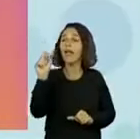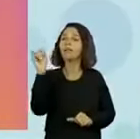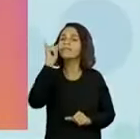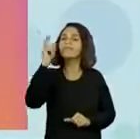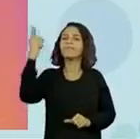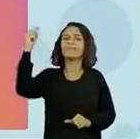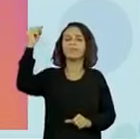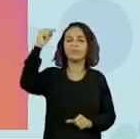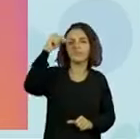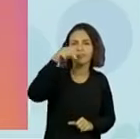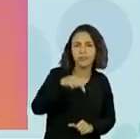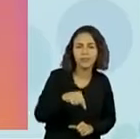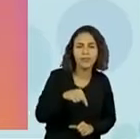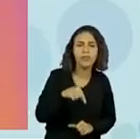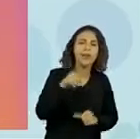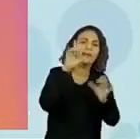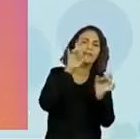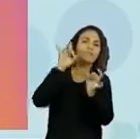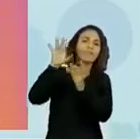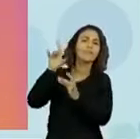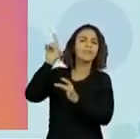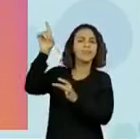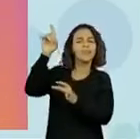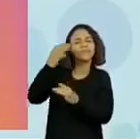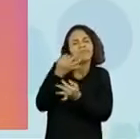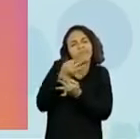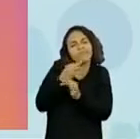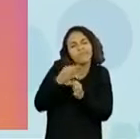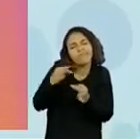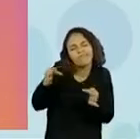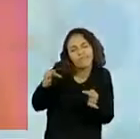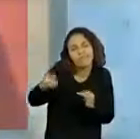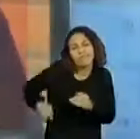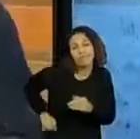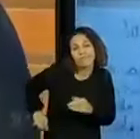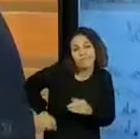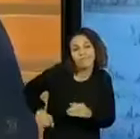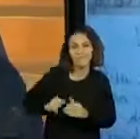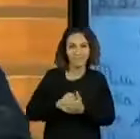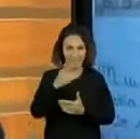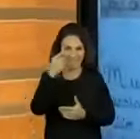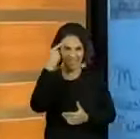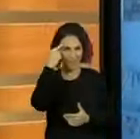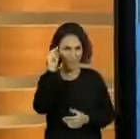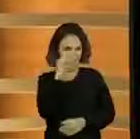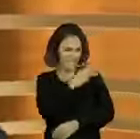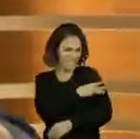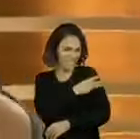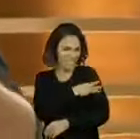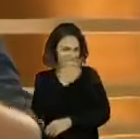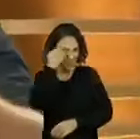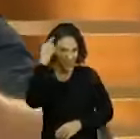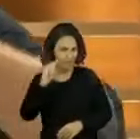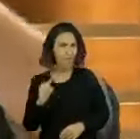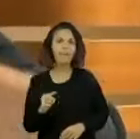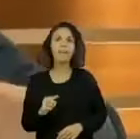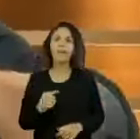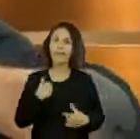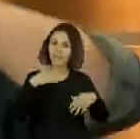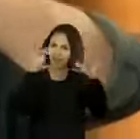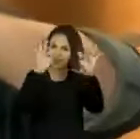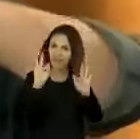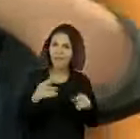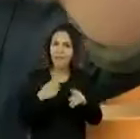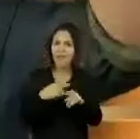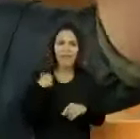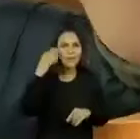família, deixando para trás toda a sua ferida. E ainda tem gente que fala que terceiro ano é pequenininho. Eu fico feliz porque eu tenho quase